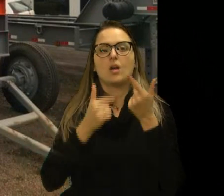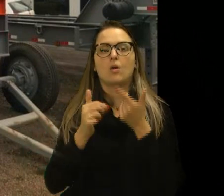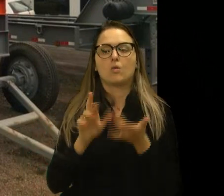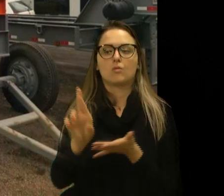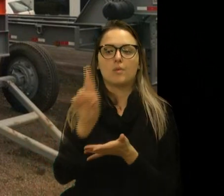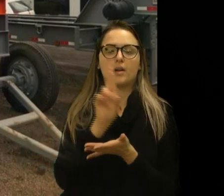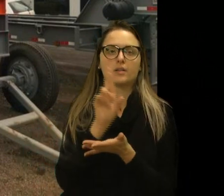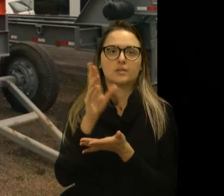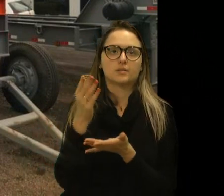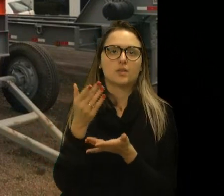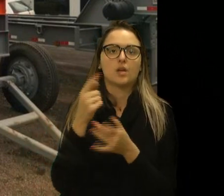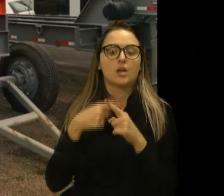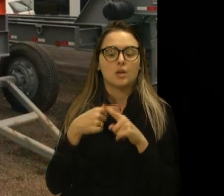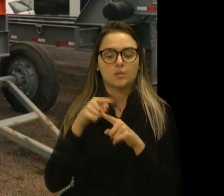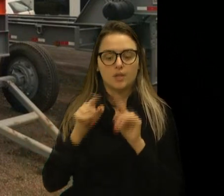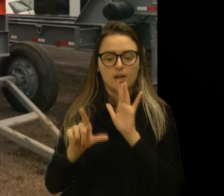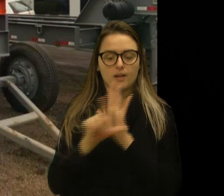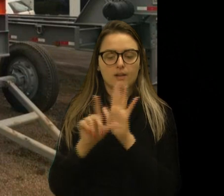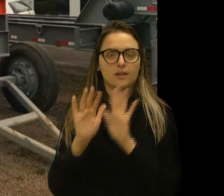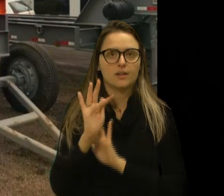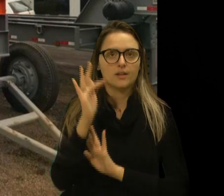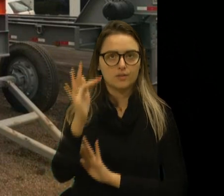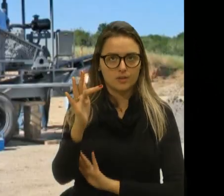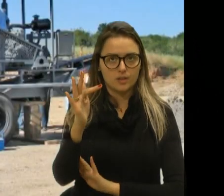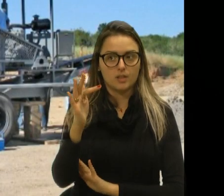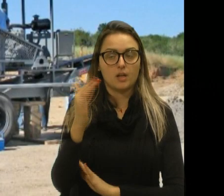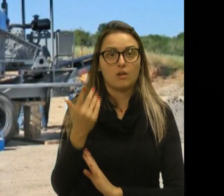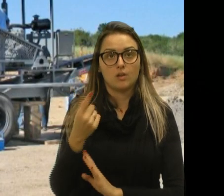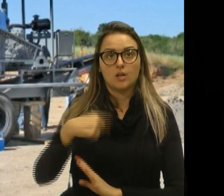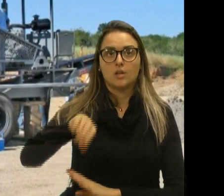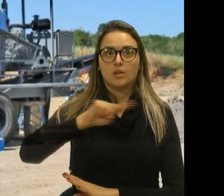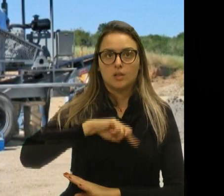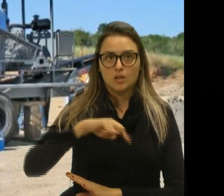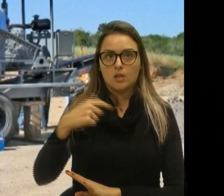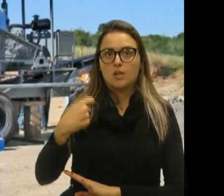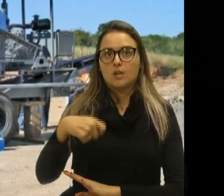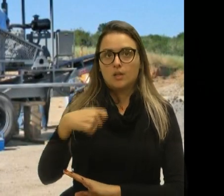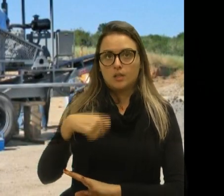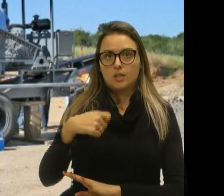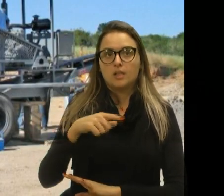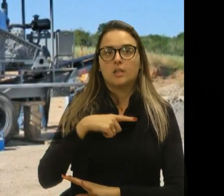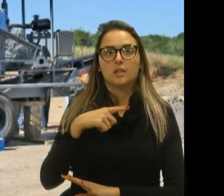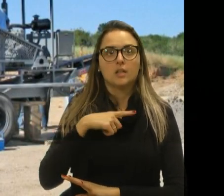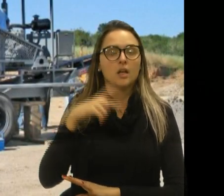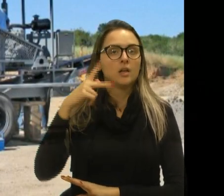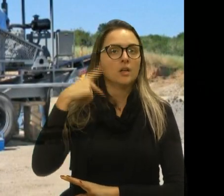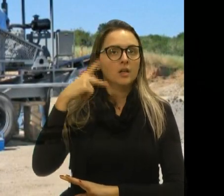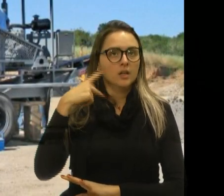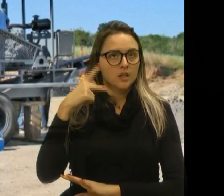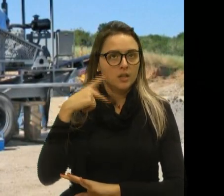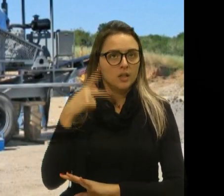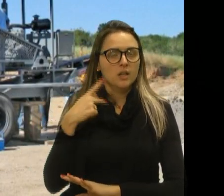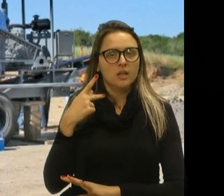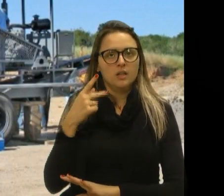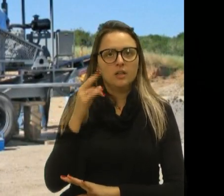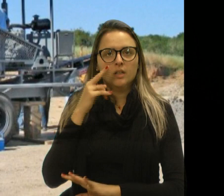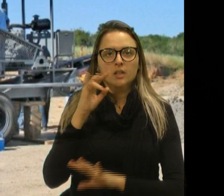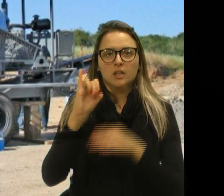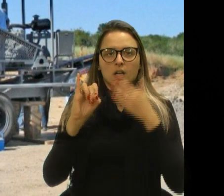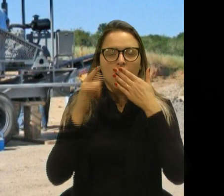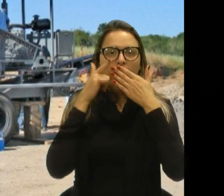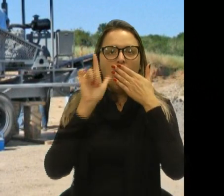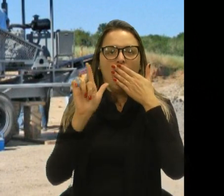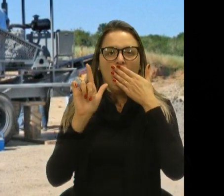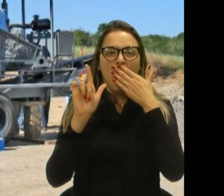porque como é a lei federal, vereador Daniluz, nós precisamos do nosso político lá de cima, então a gente vai ver se a gente consegue reverter